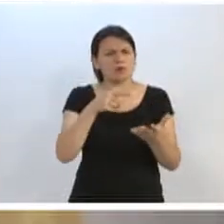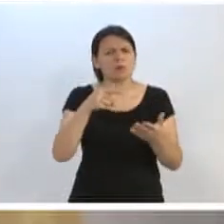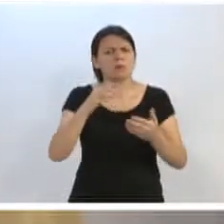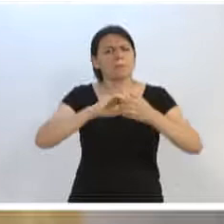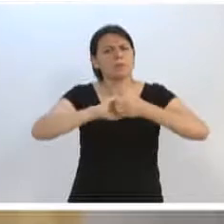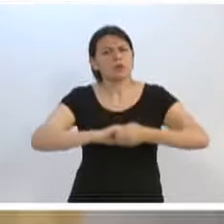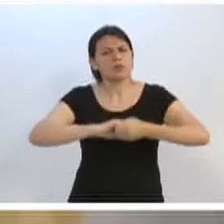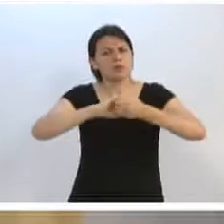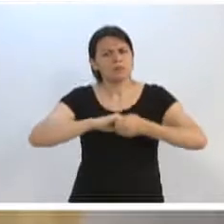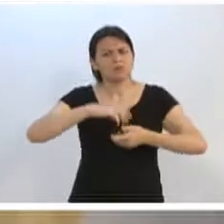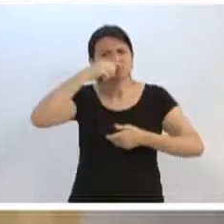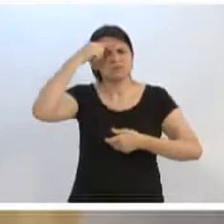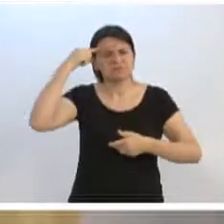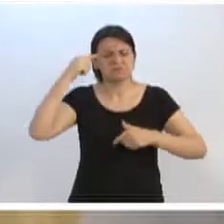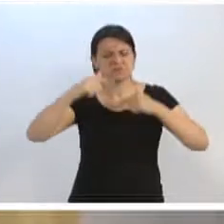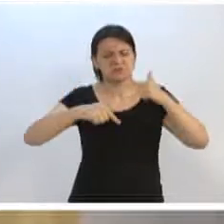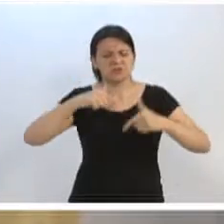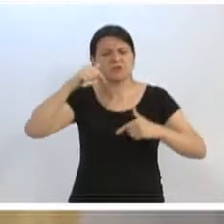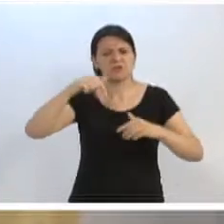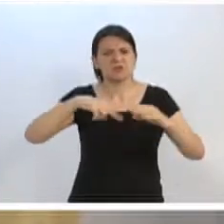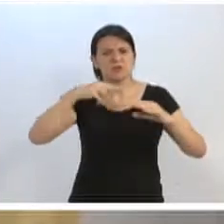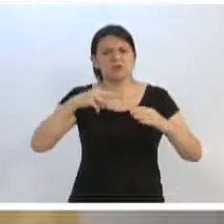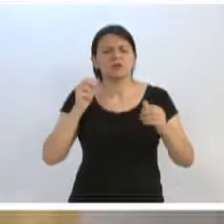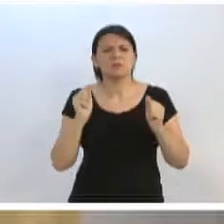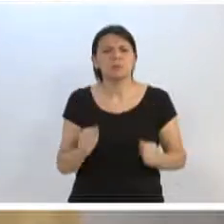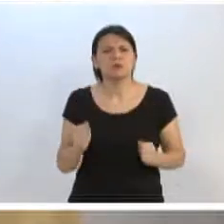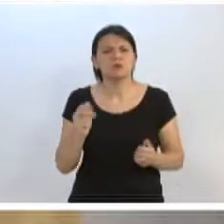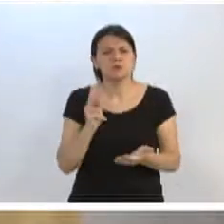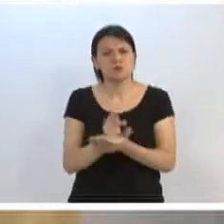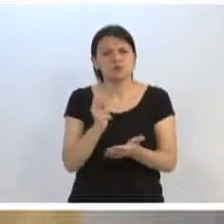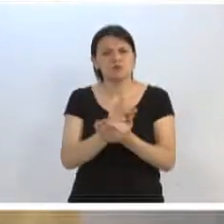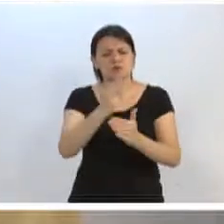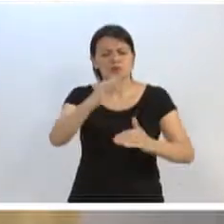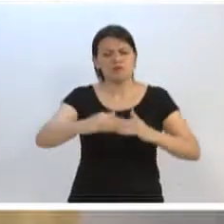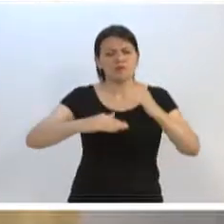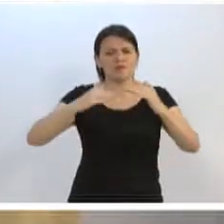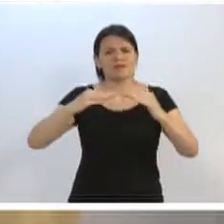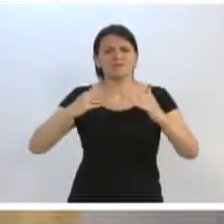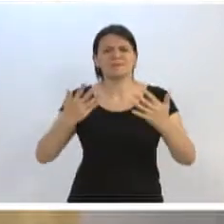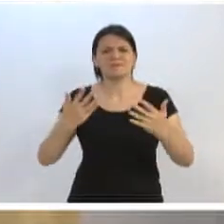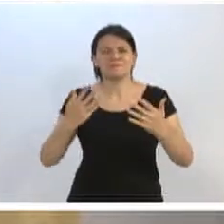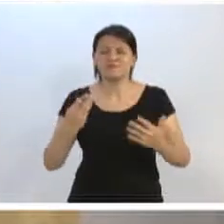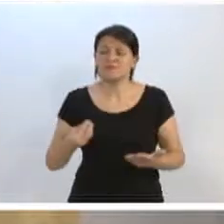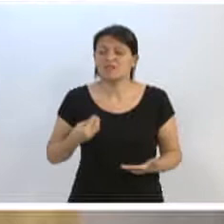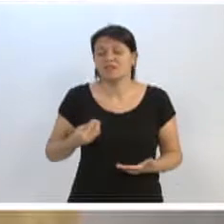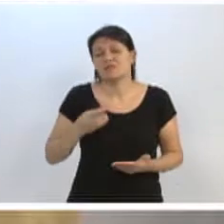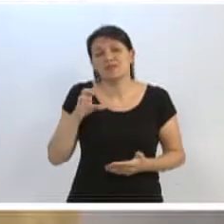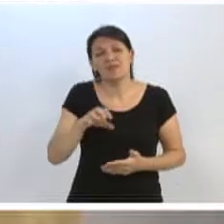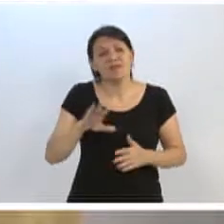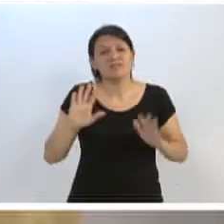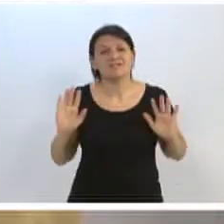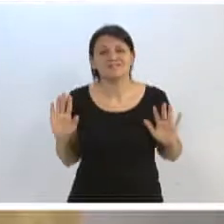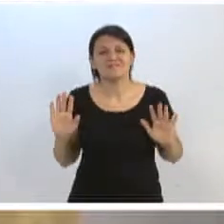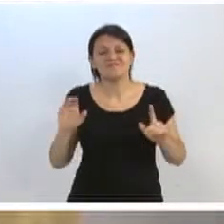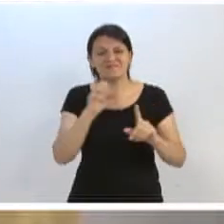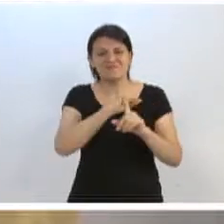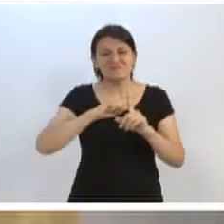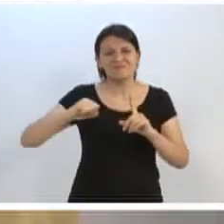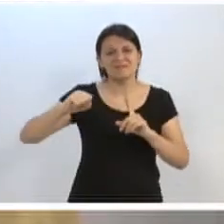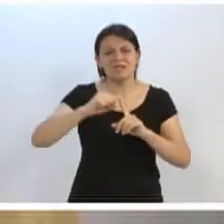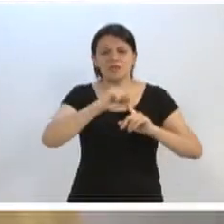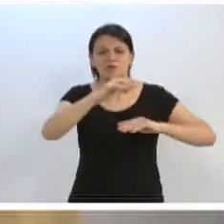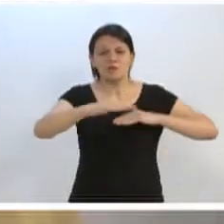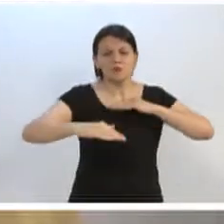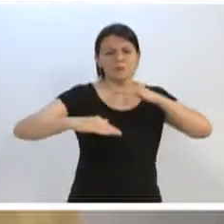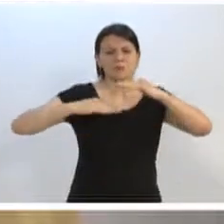pelo seu trabalho nessa casa, e que a gente possa continuar os avanços que foram realizados. A vida é isso. A sociedade vai evoluindo.